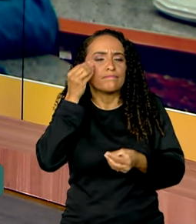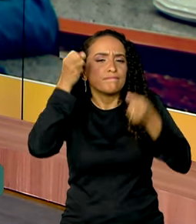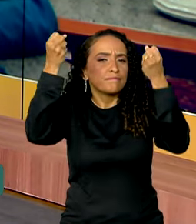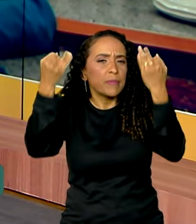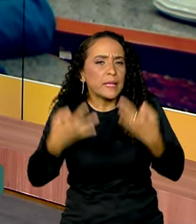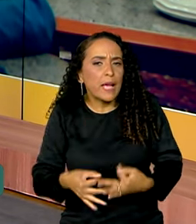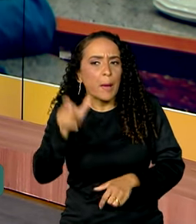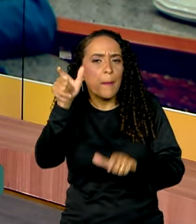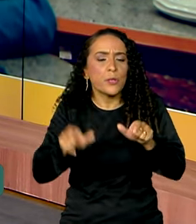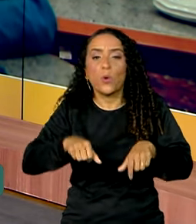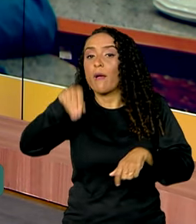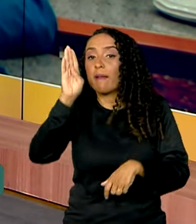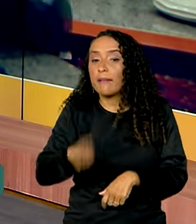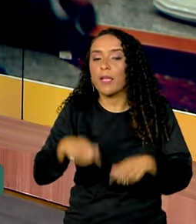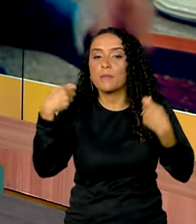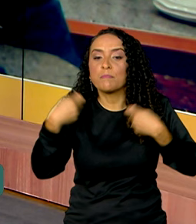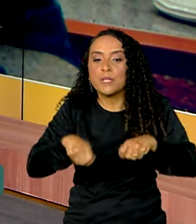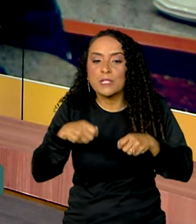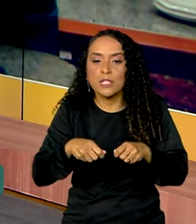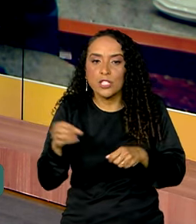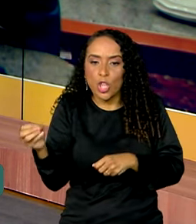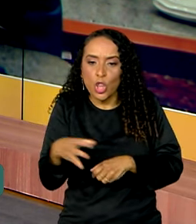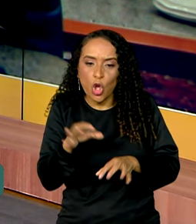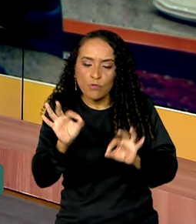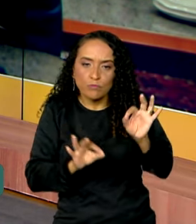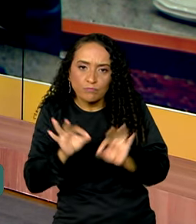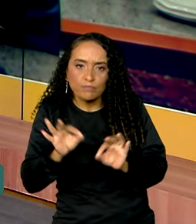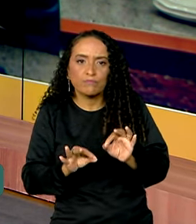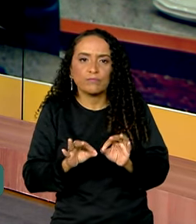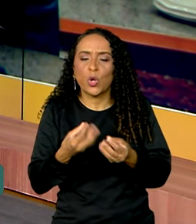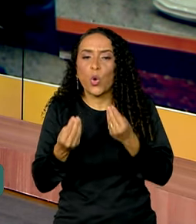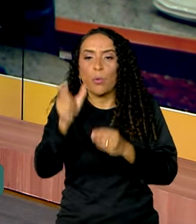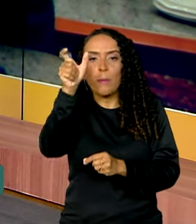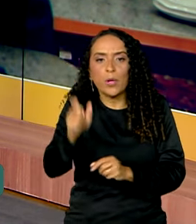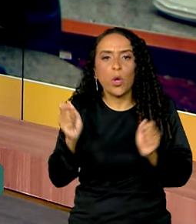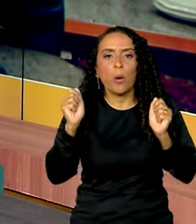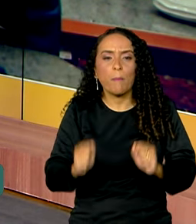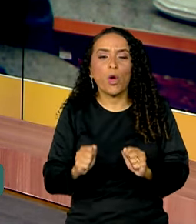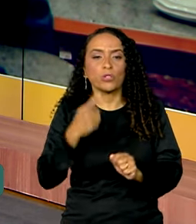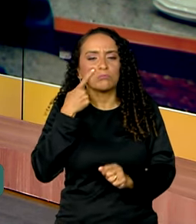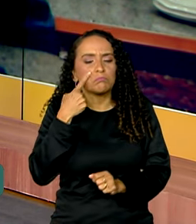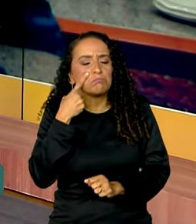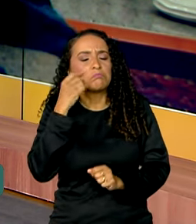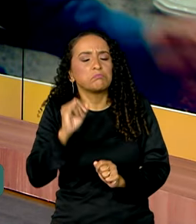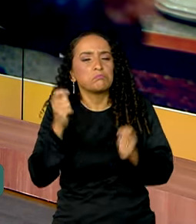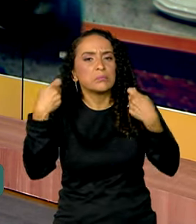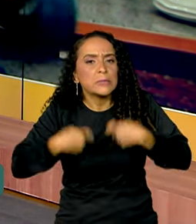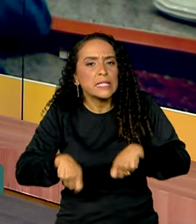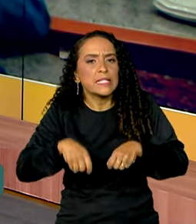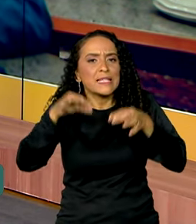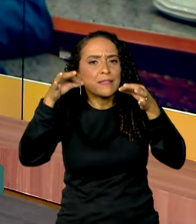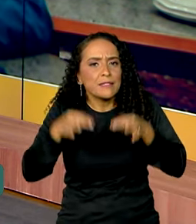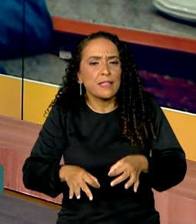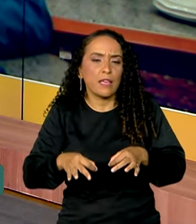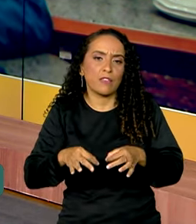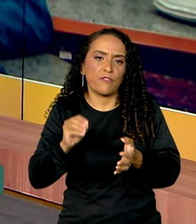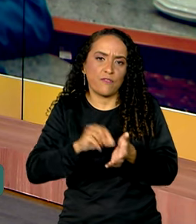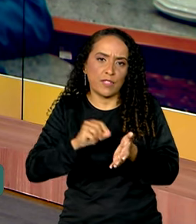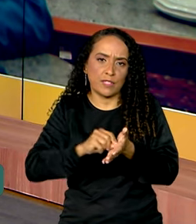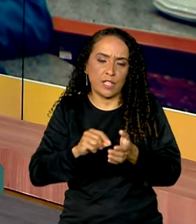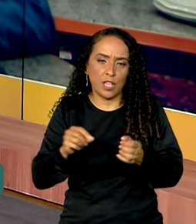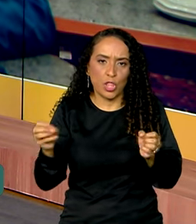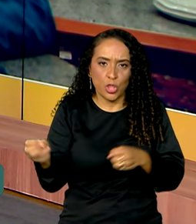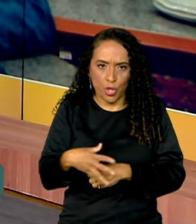cidadão quem precisa atualizar esse cadastro, diretor, e como essa pessoa pode verificar se ela realmente precisa fazer essa atualização.